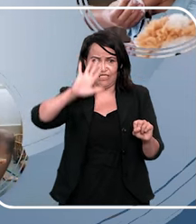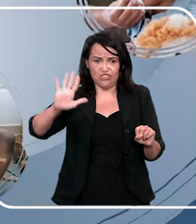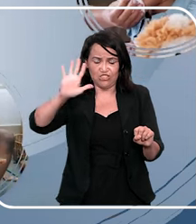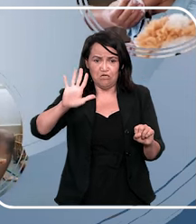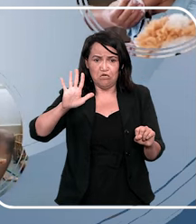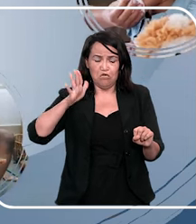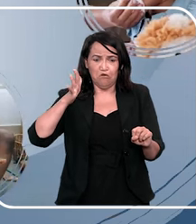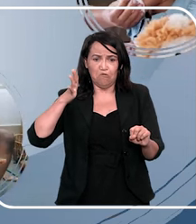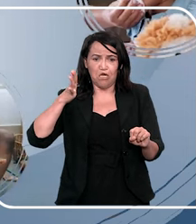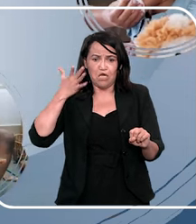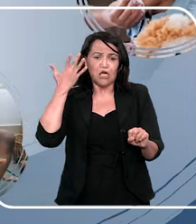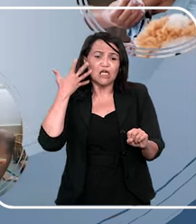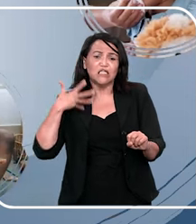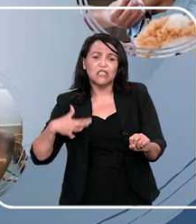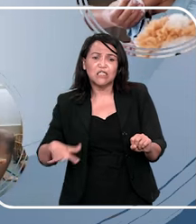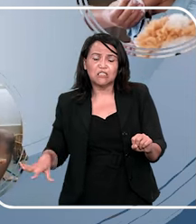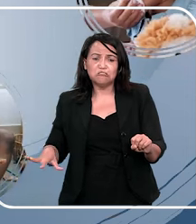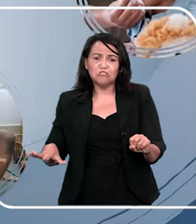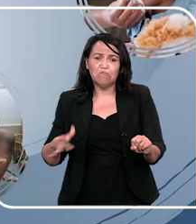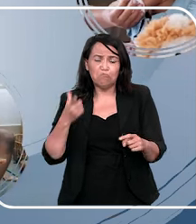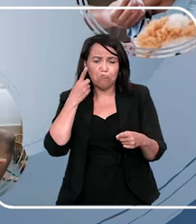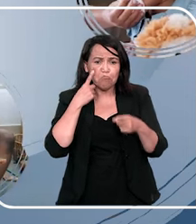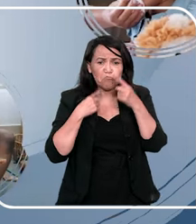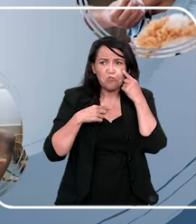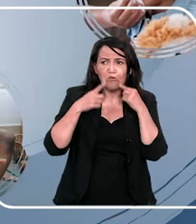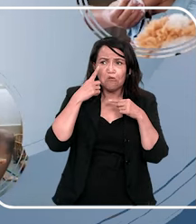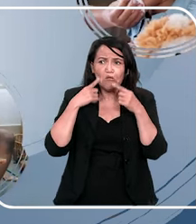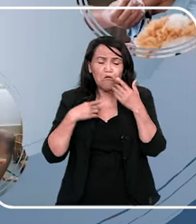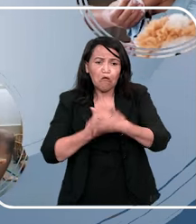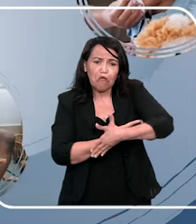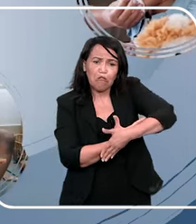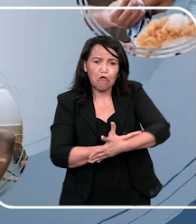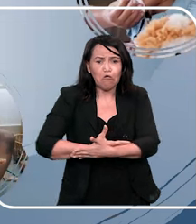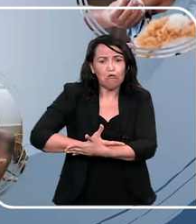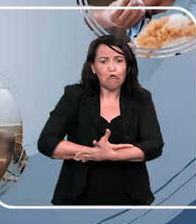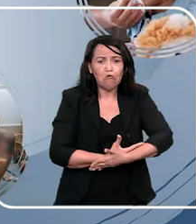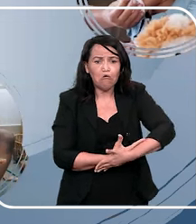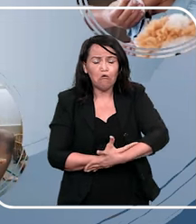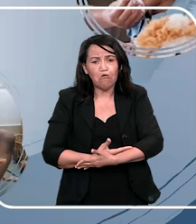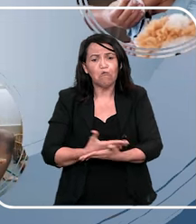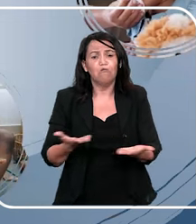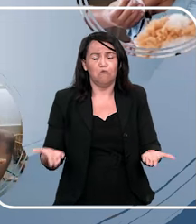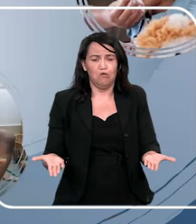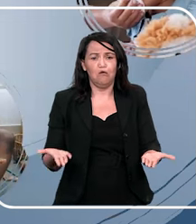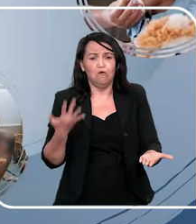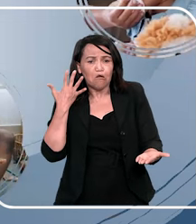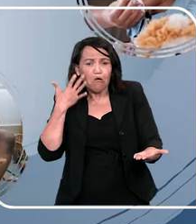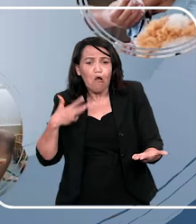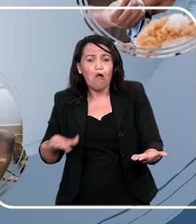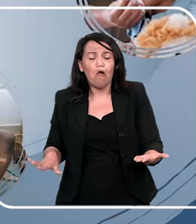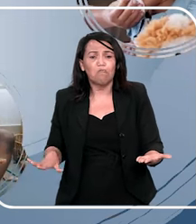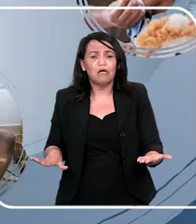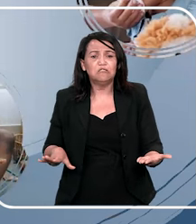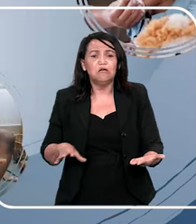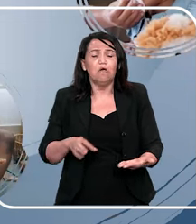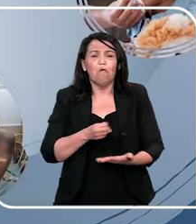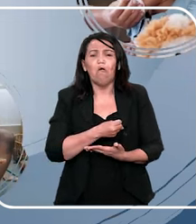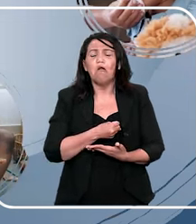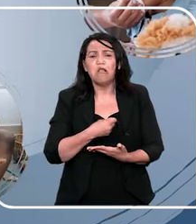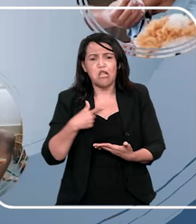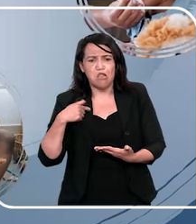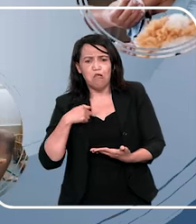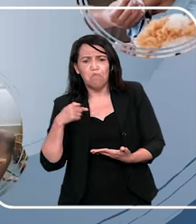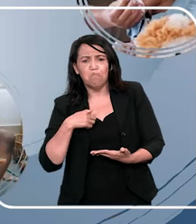vocês devem estar vendo aí uma criança chorando no colo de um adulto, né? Às vezes só está tomando uma birra, não tem nada a ver, mas quantas